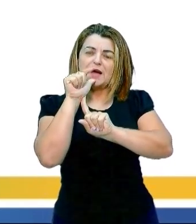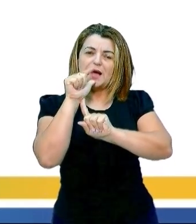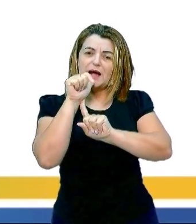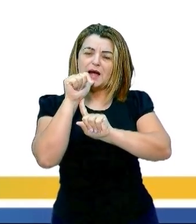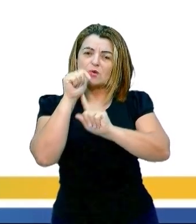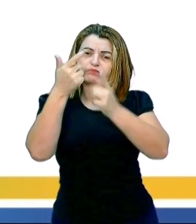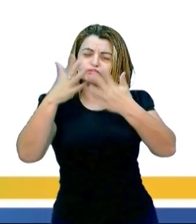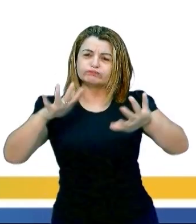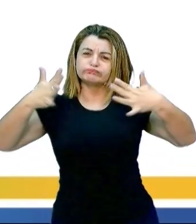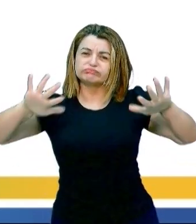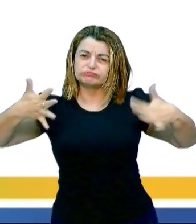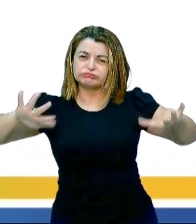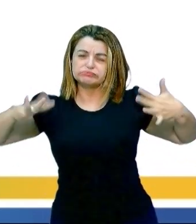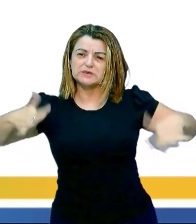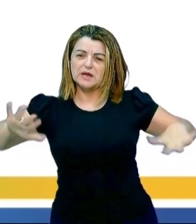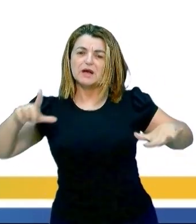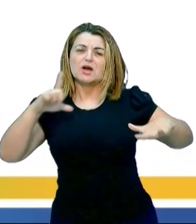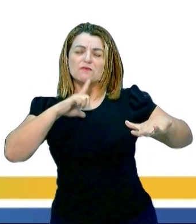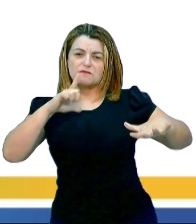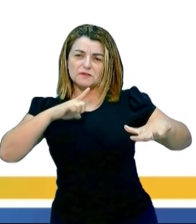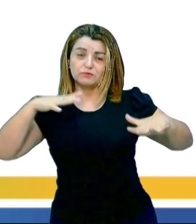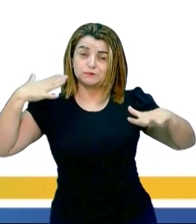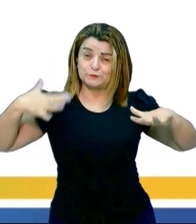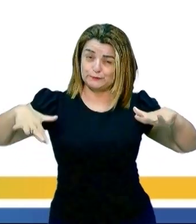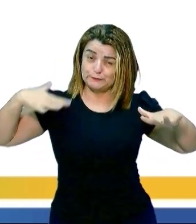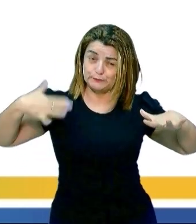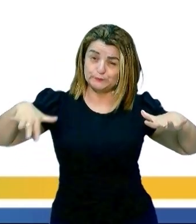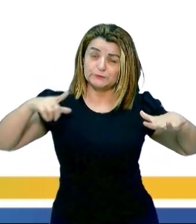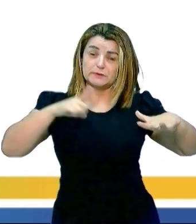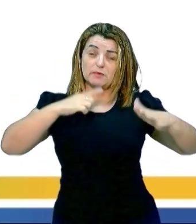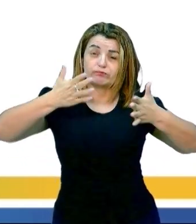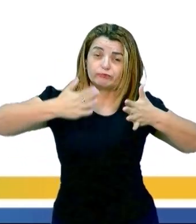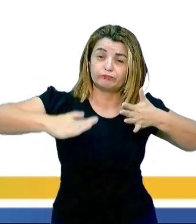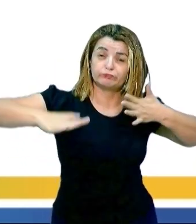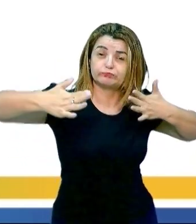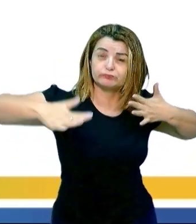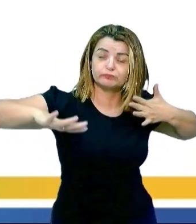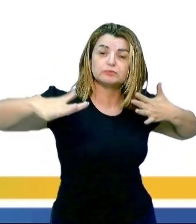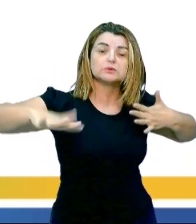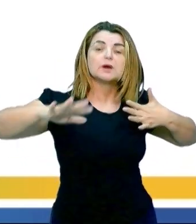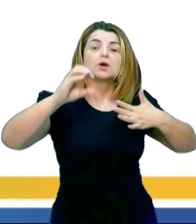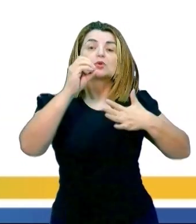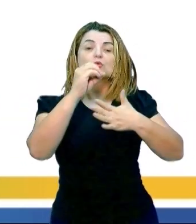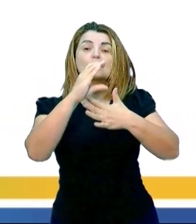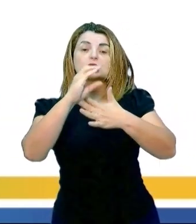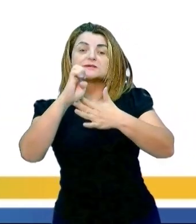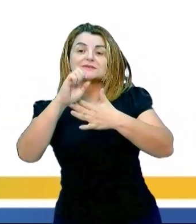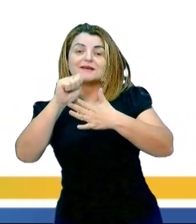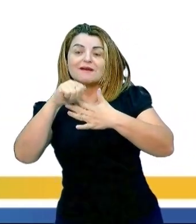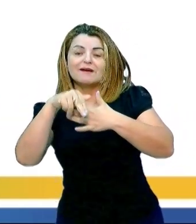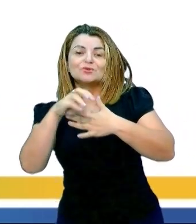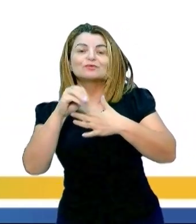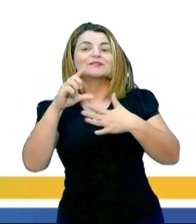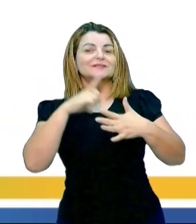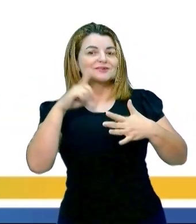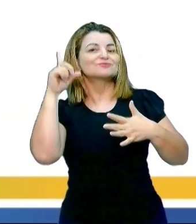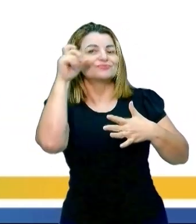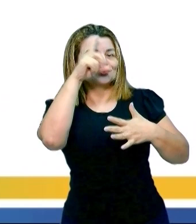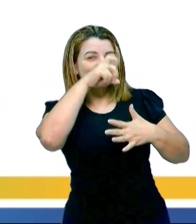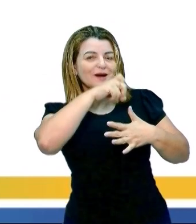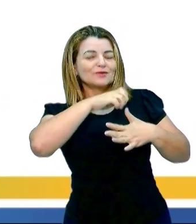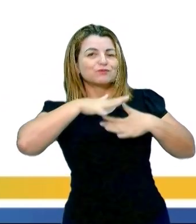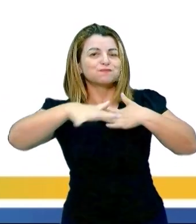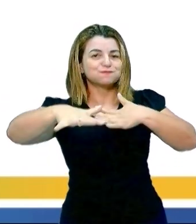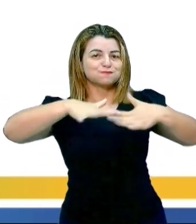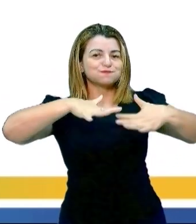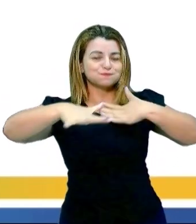elevar os níveis da água e alterar as correntes oceânicas. Ok. Além dos efeitos mencionados,